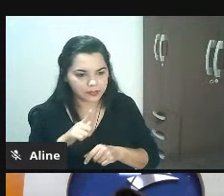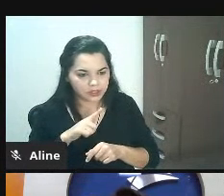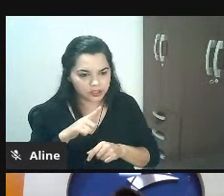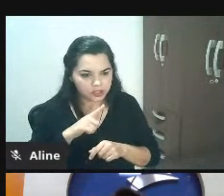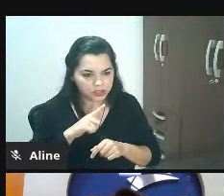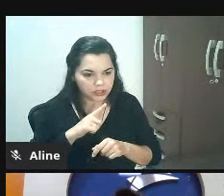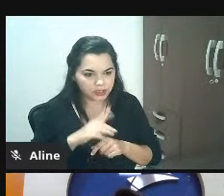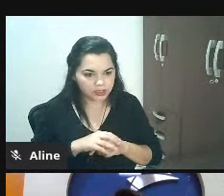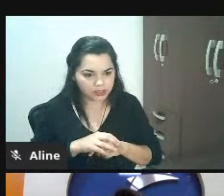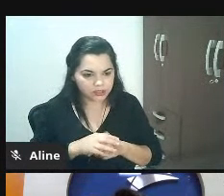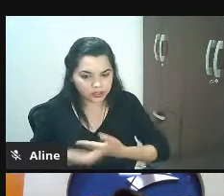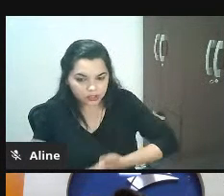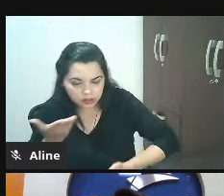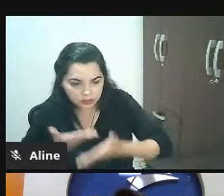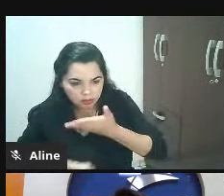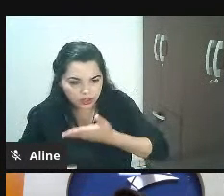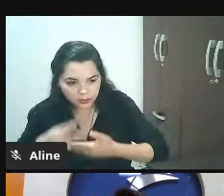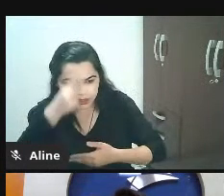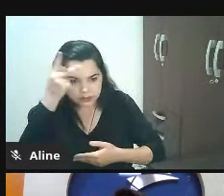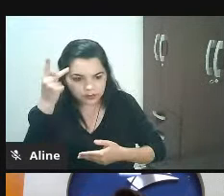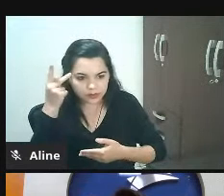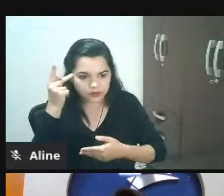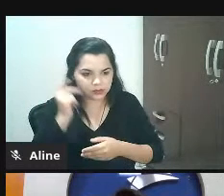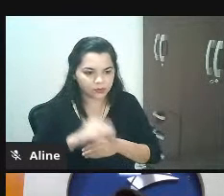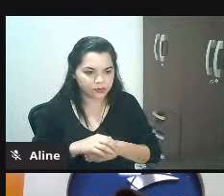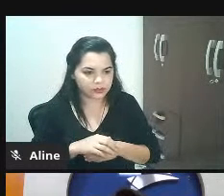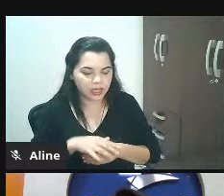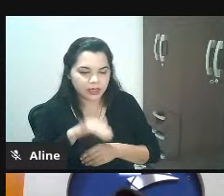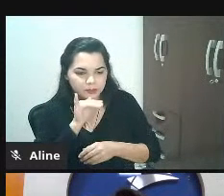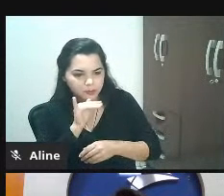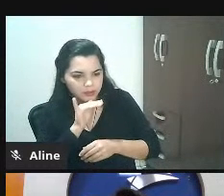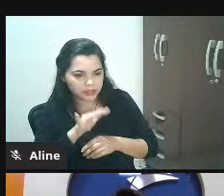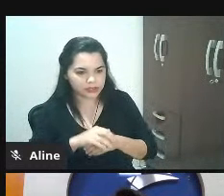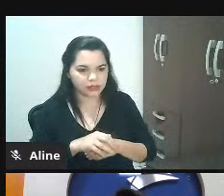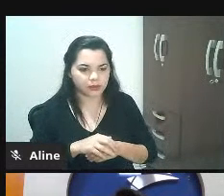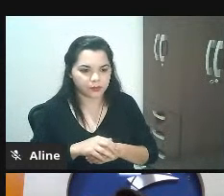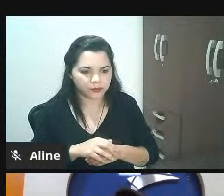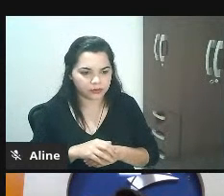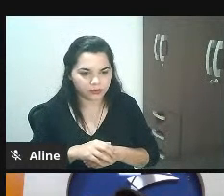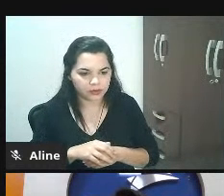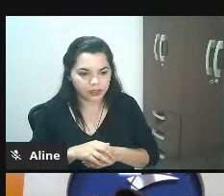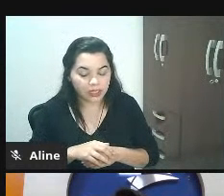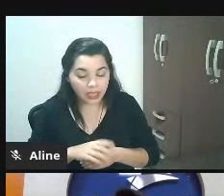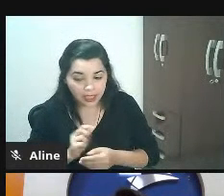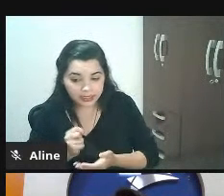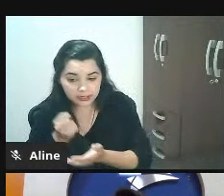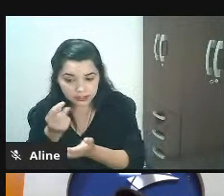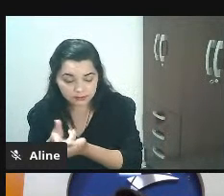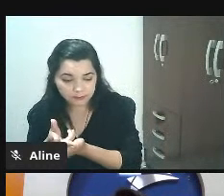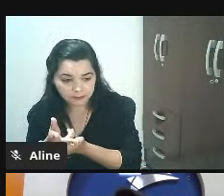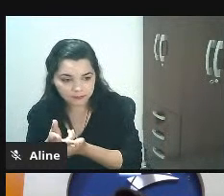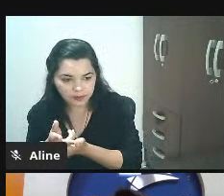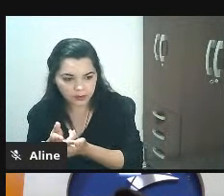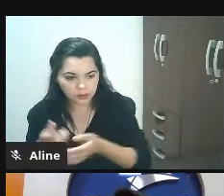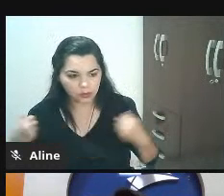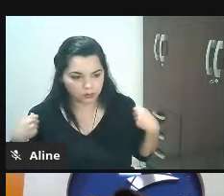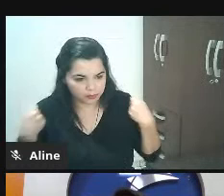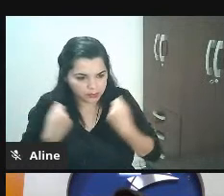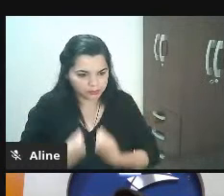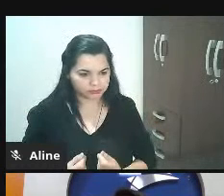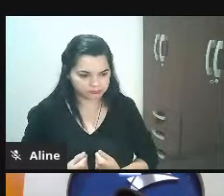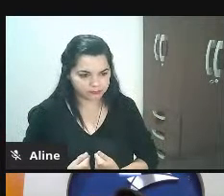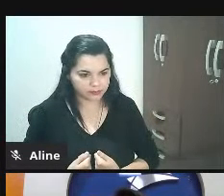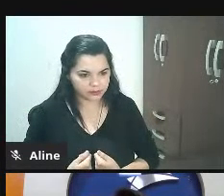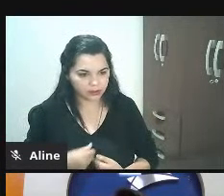colaborar com as pessoas que compram os produtos que a gente vende por exemplo você está querendo você vai comprar esse terninho a gente tem aqui um material